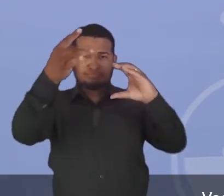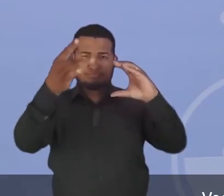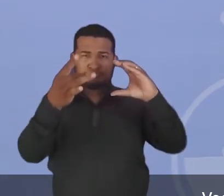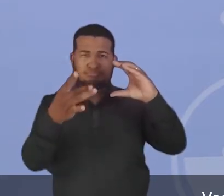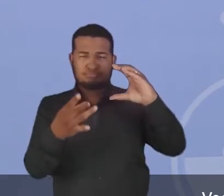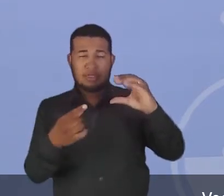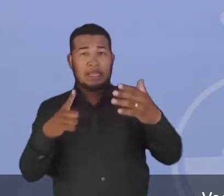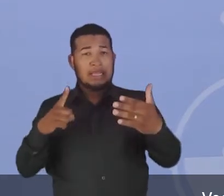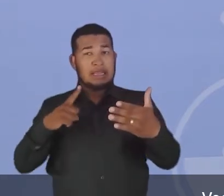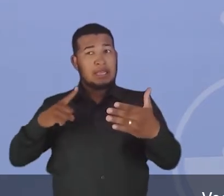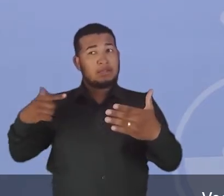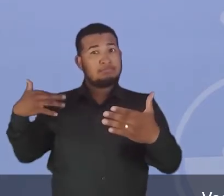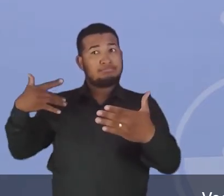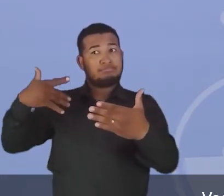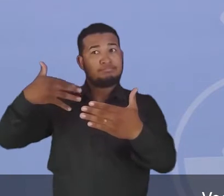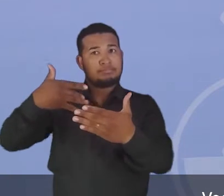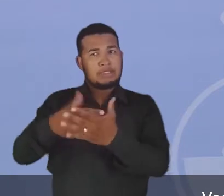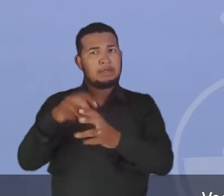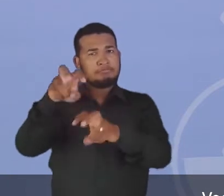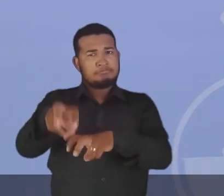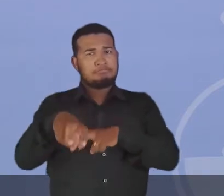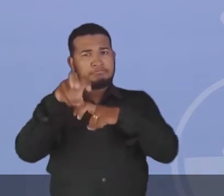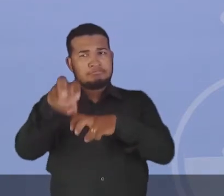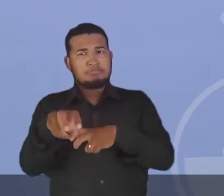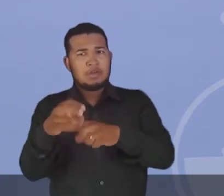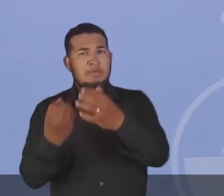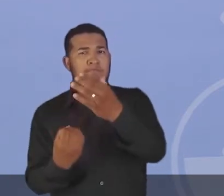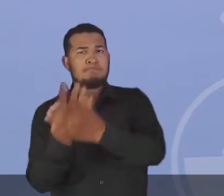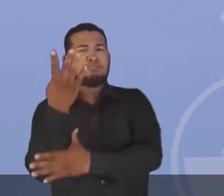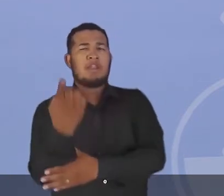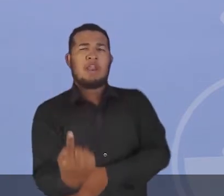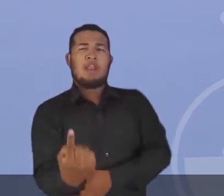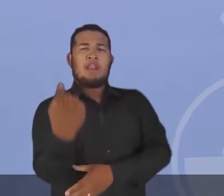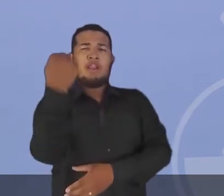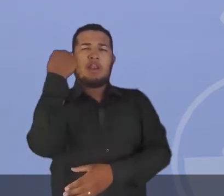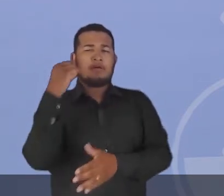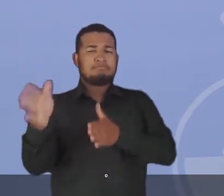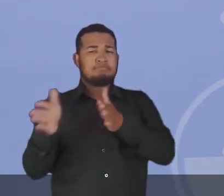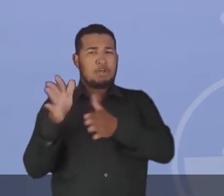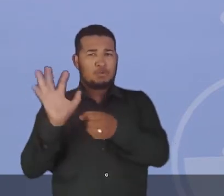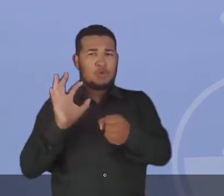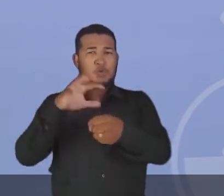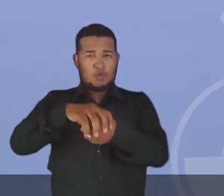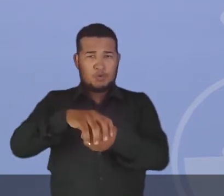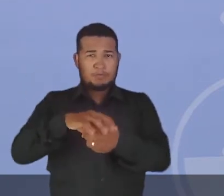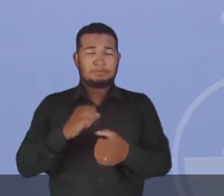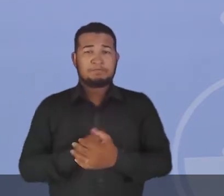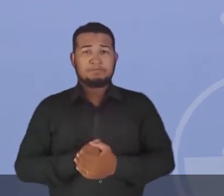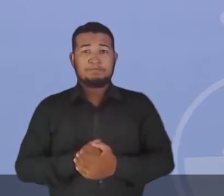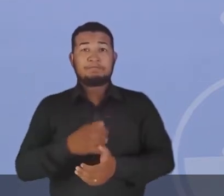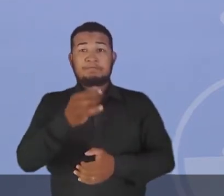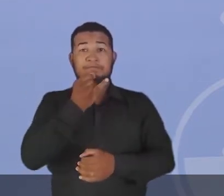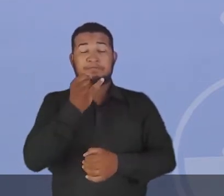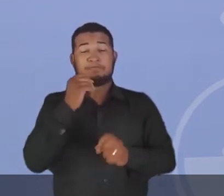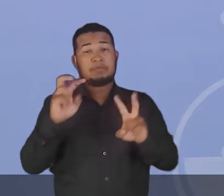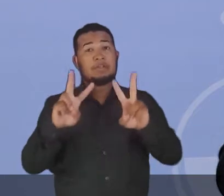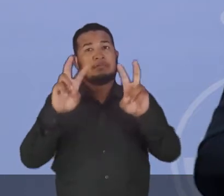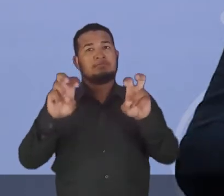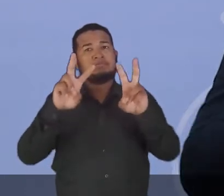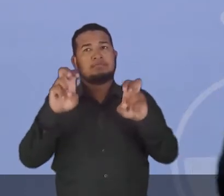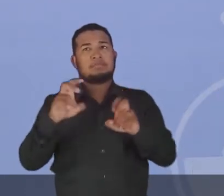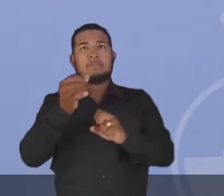que ainda permanecem no campo brasileiro teve origem nesse período? Por exemplo, quando nós vamos falar